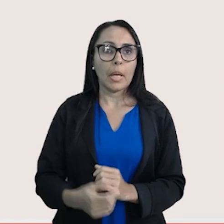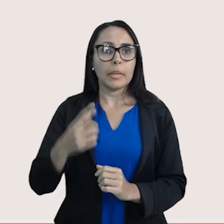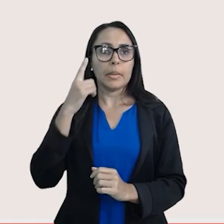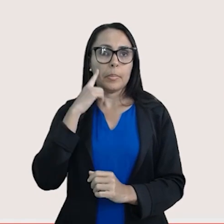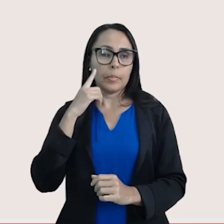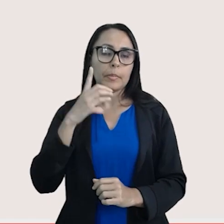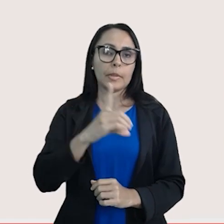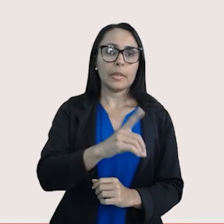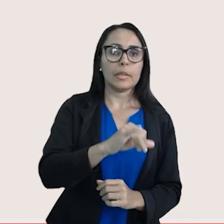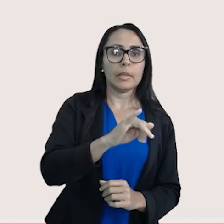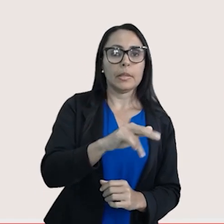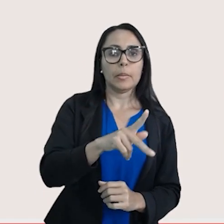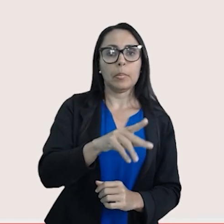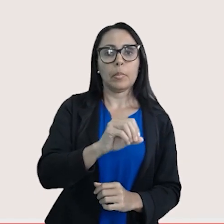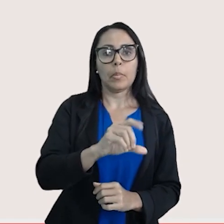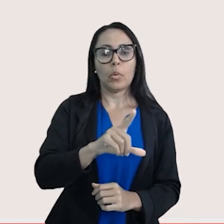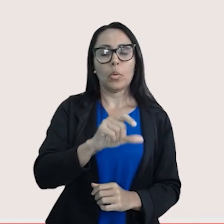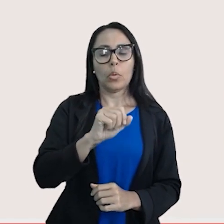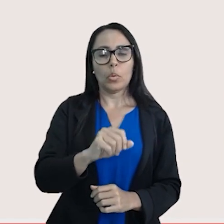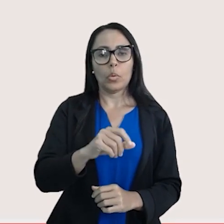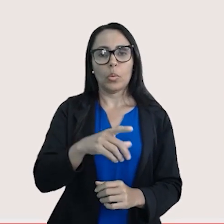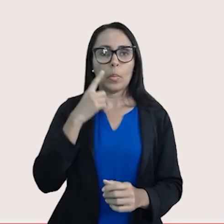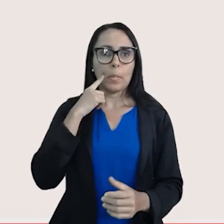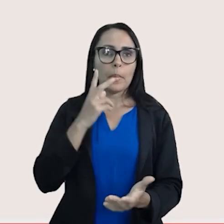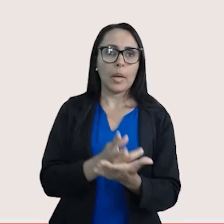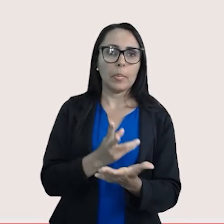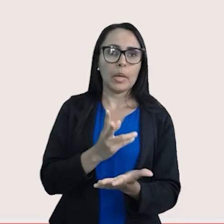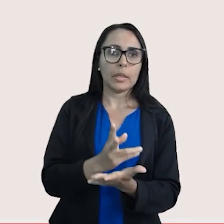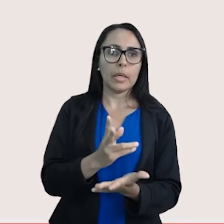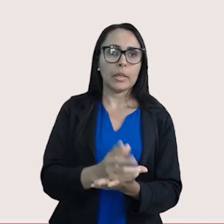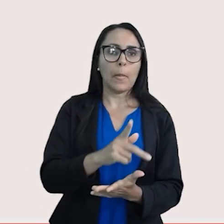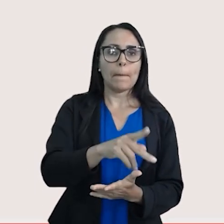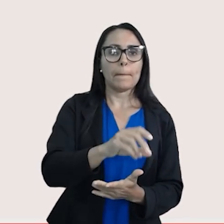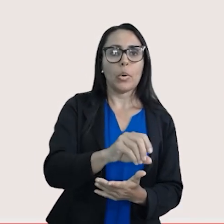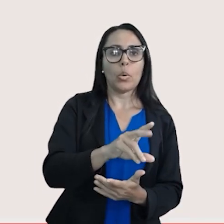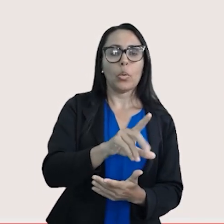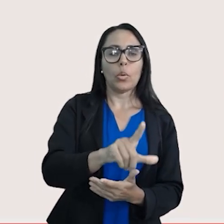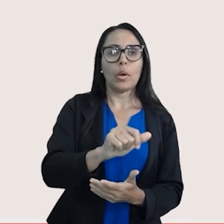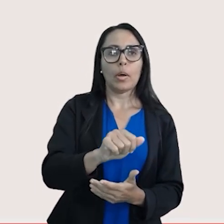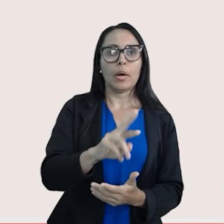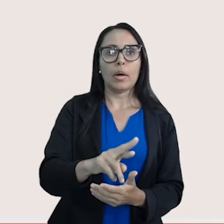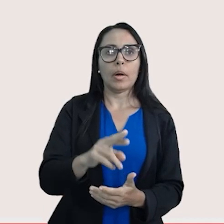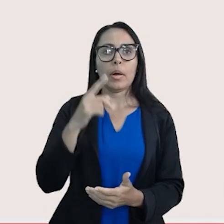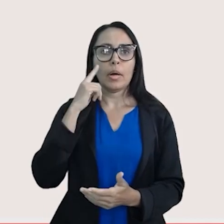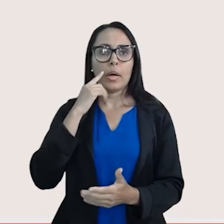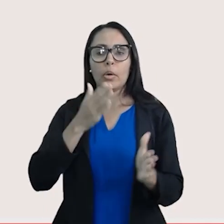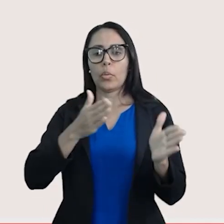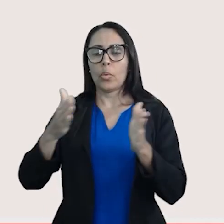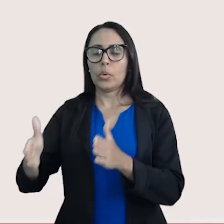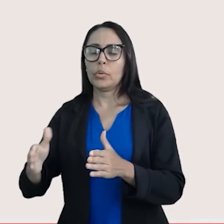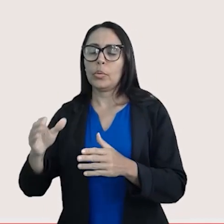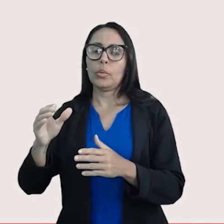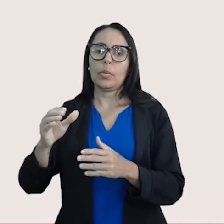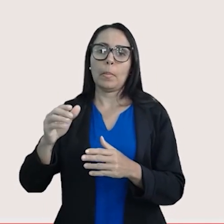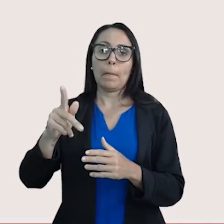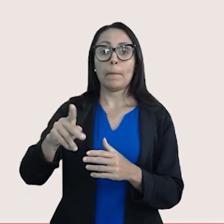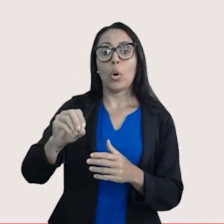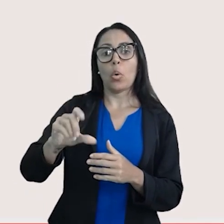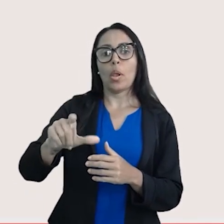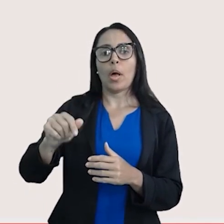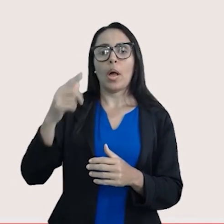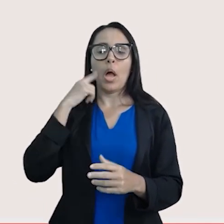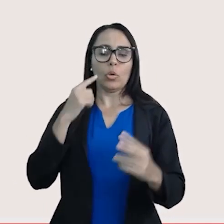permanente. Polar. Ligação de hidrogênio, também chamado ponto de hidrogênio. Apolar. Perdão, polar.